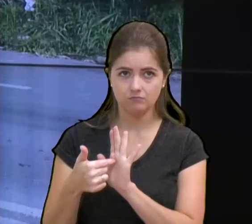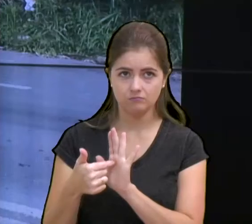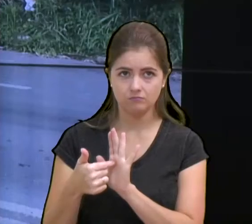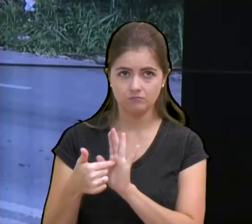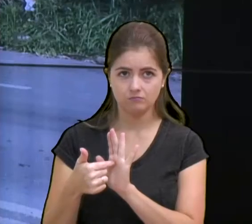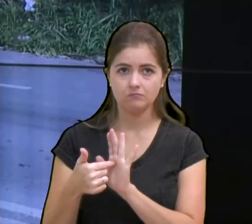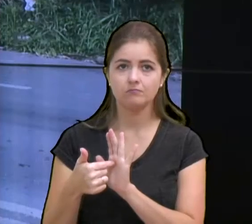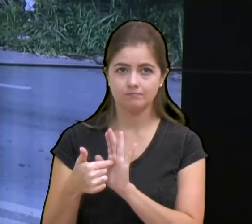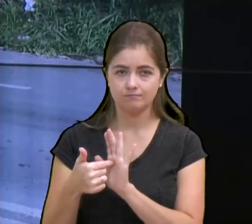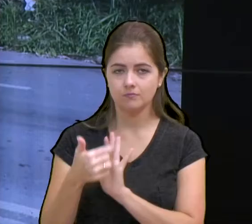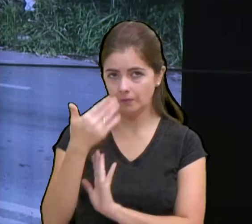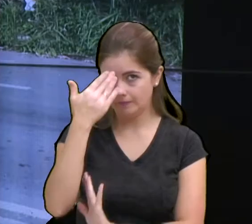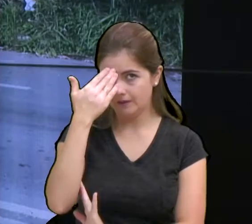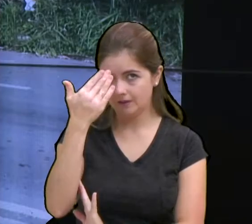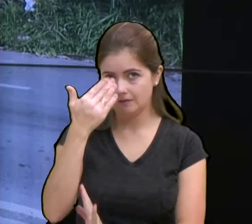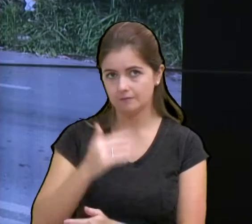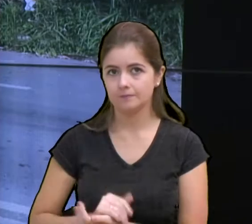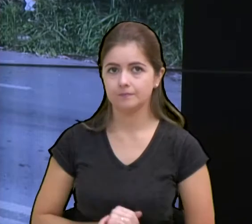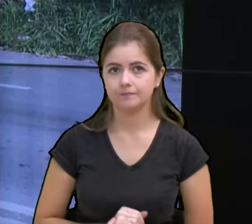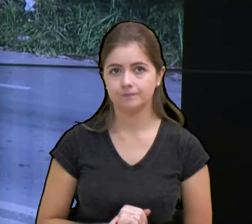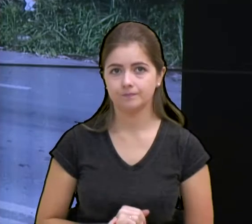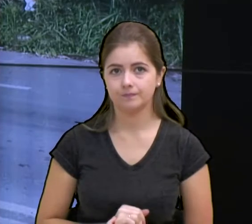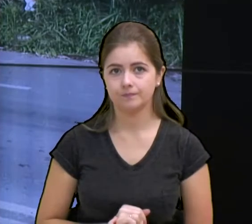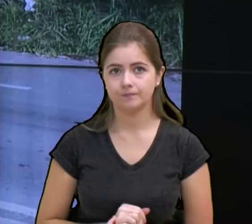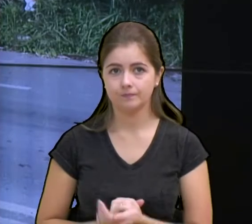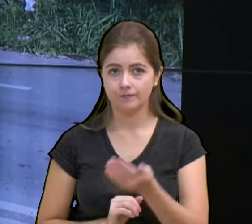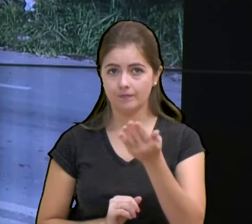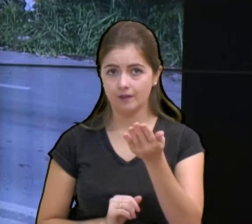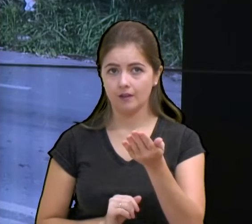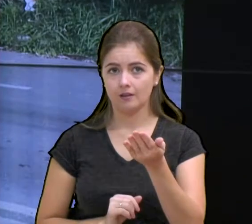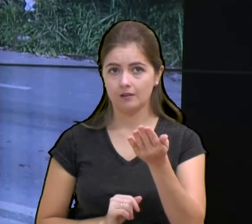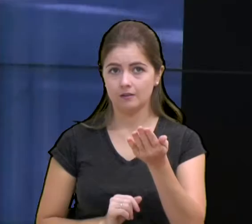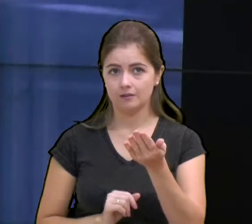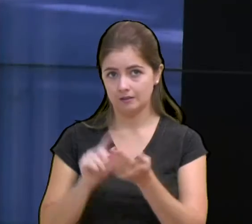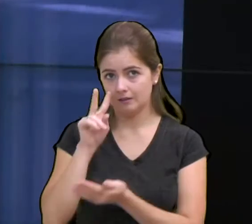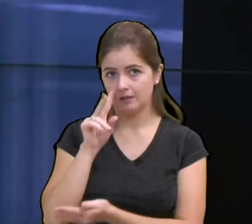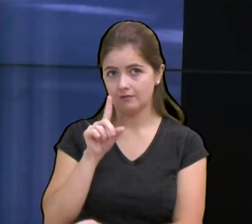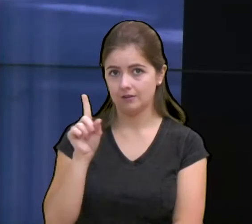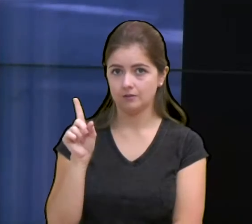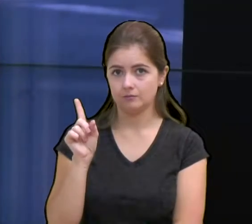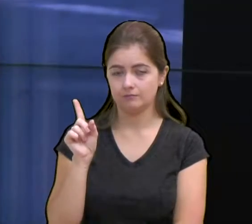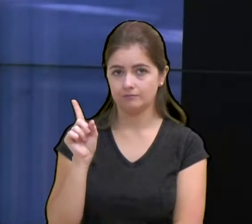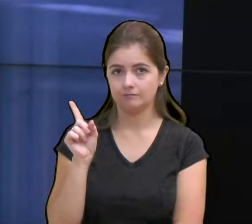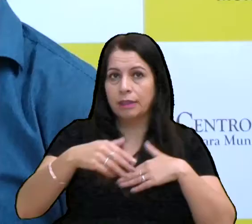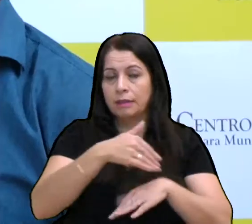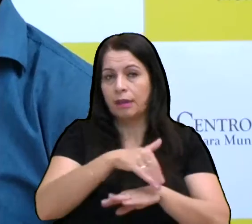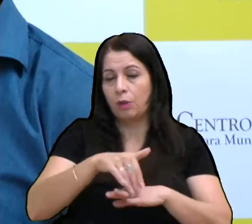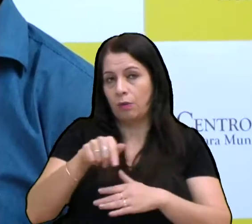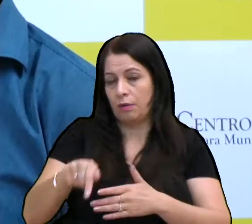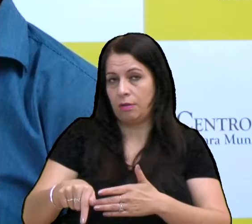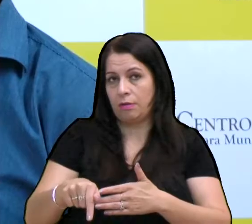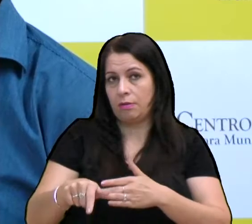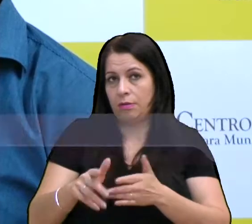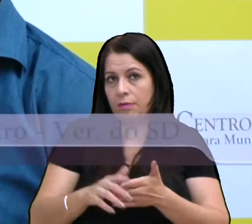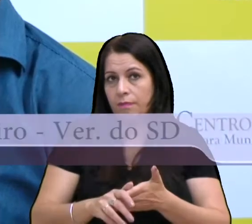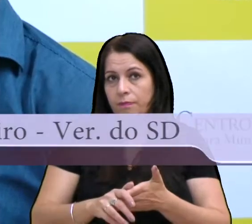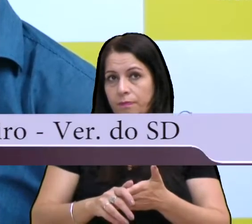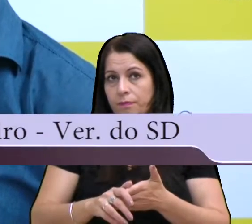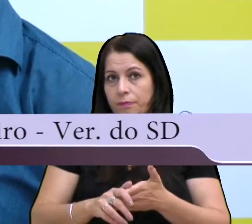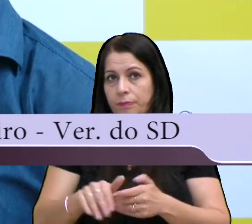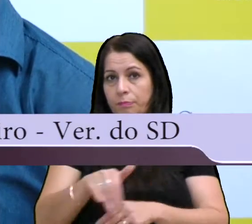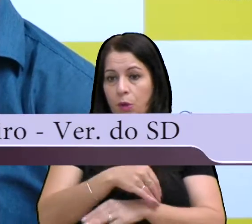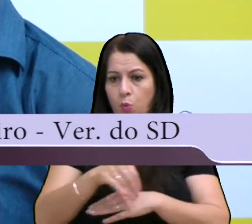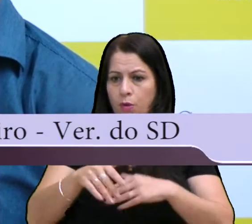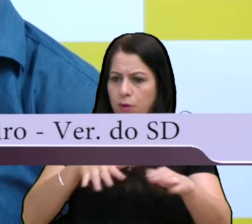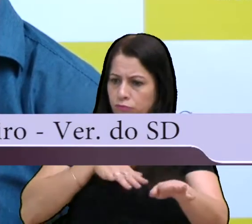vereador também pediu providências quanto à ausência de passeio público na rua Ângelo Escola. É uma rua extremamente